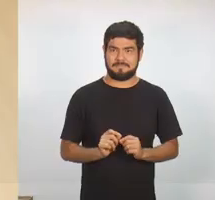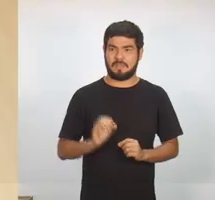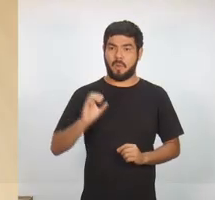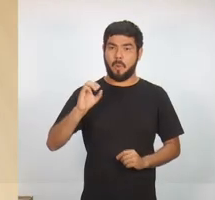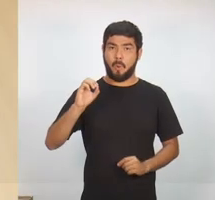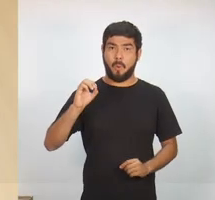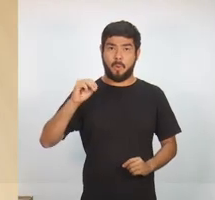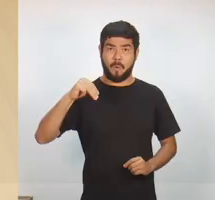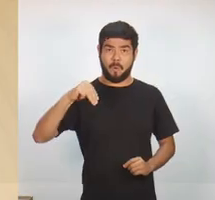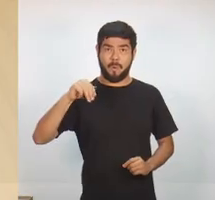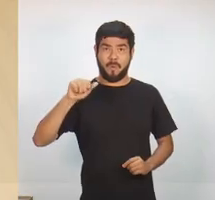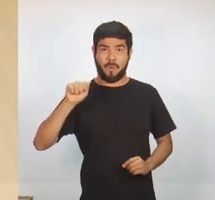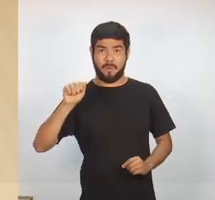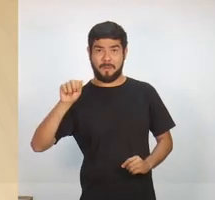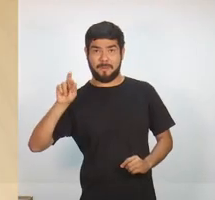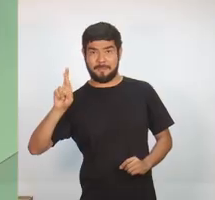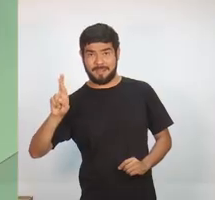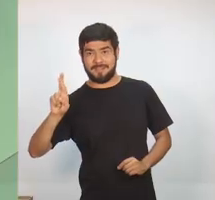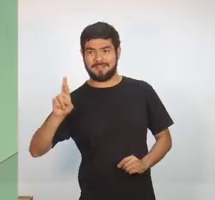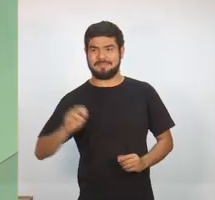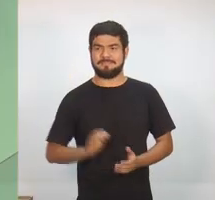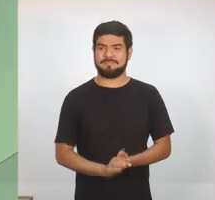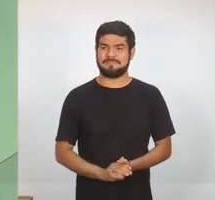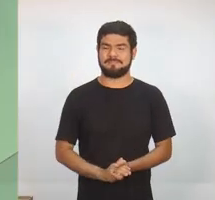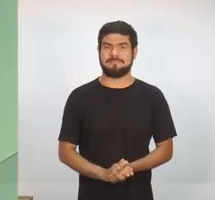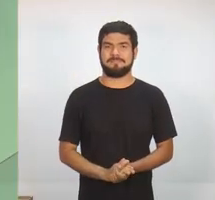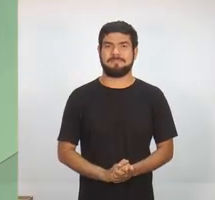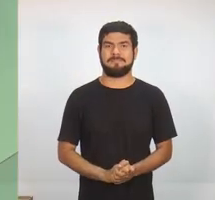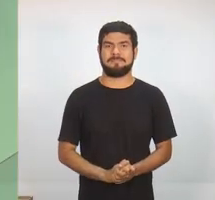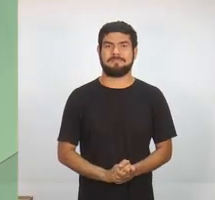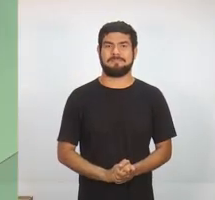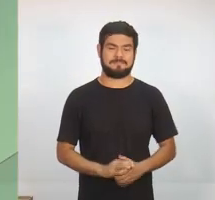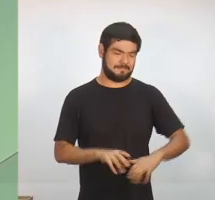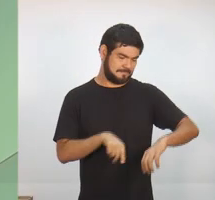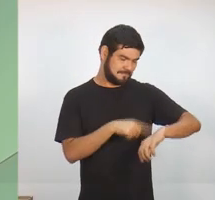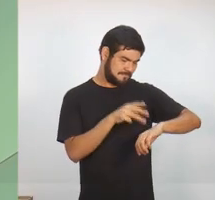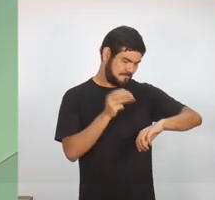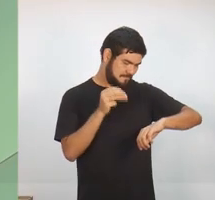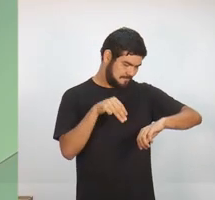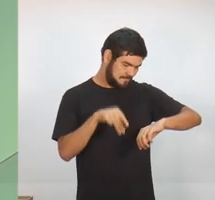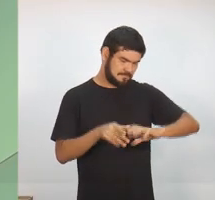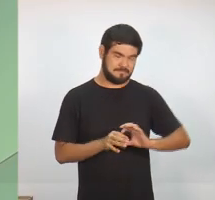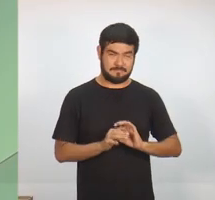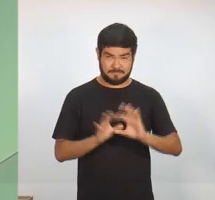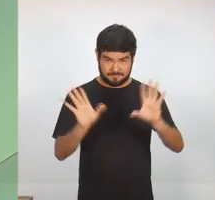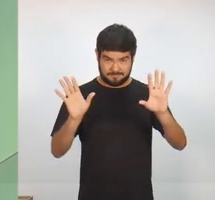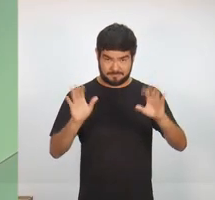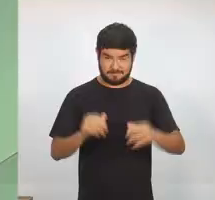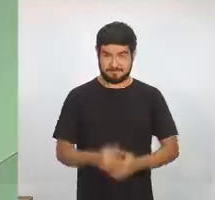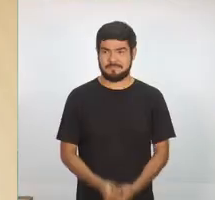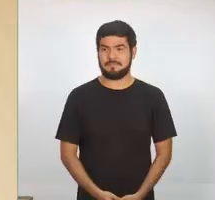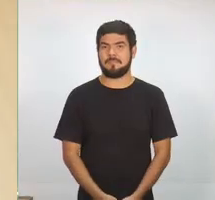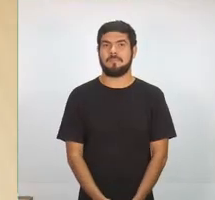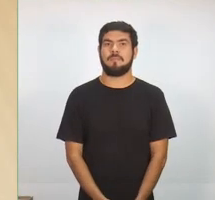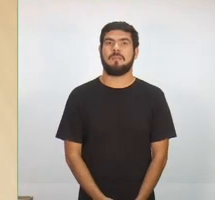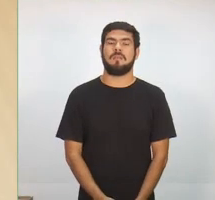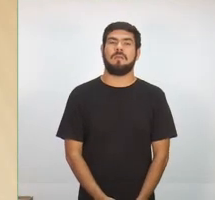Omar Aziz, do PSD. Cronômetro na tela, por favor. Candidato Omar Aziz, o senhor tem três minutos.